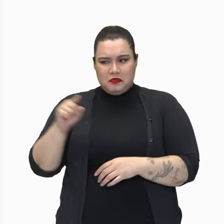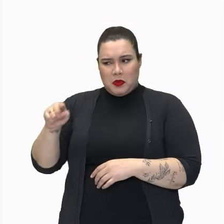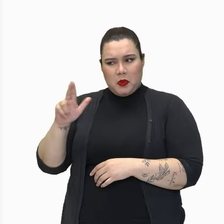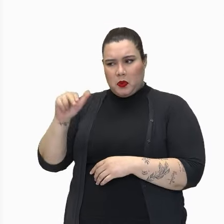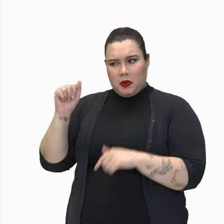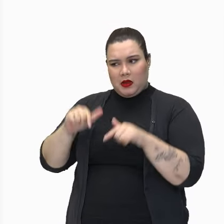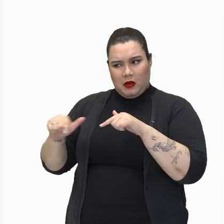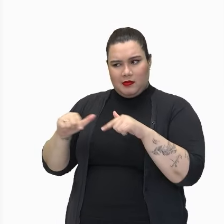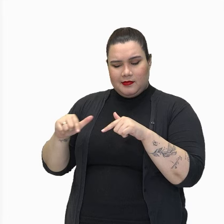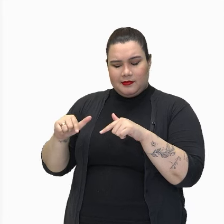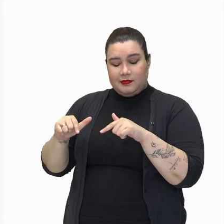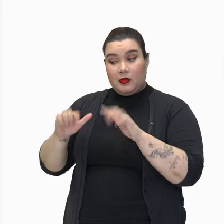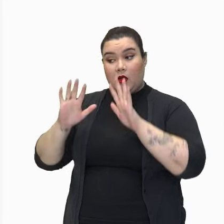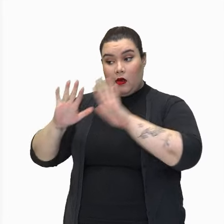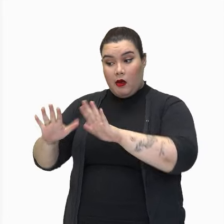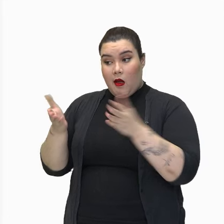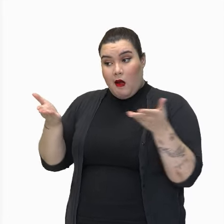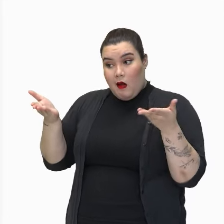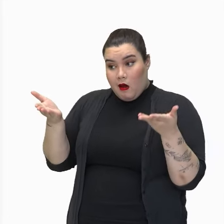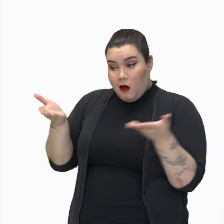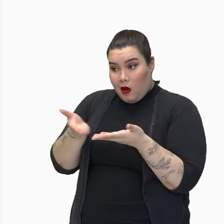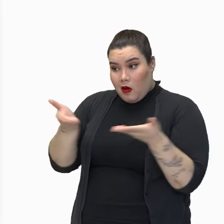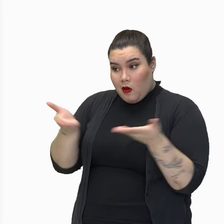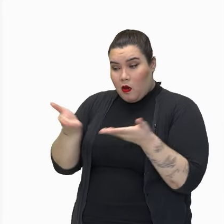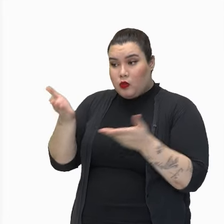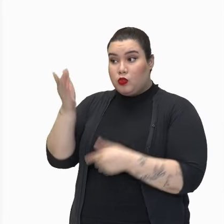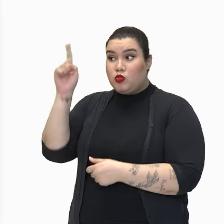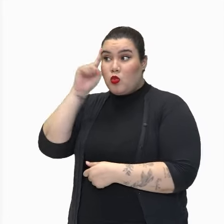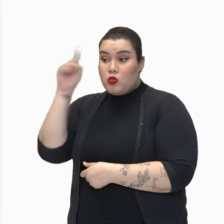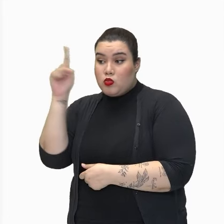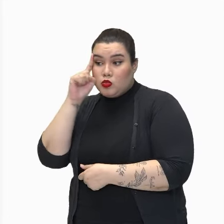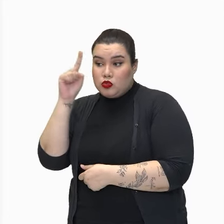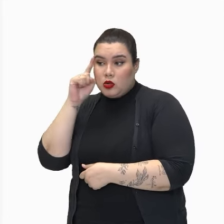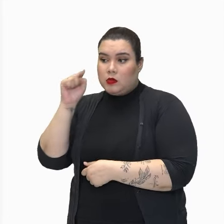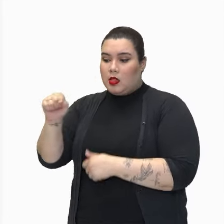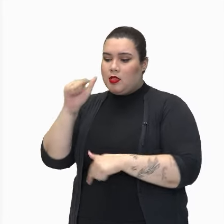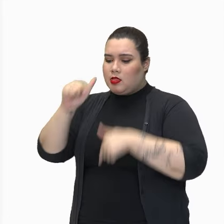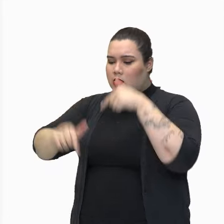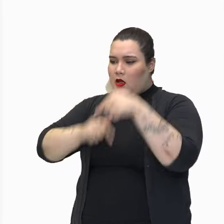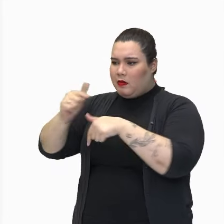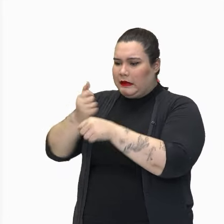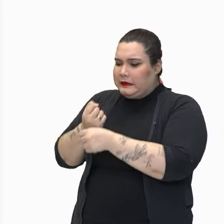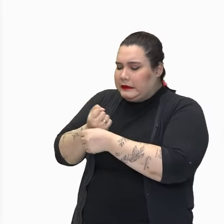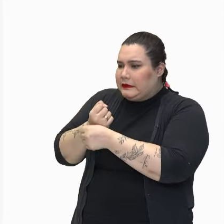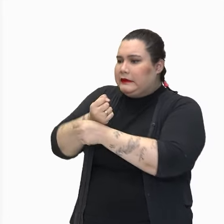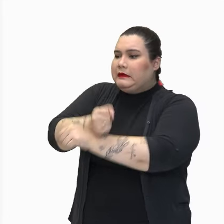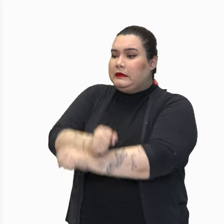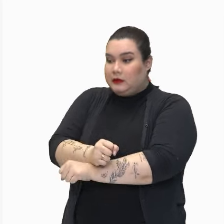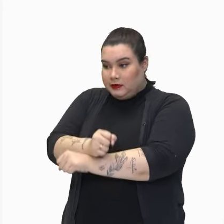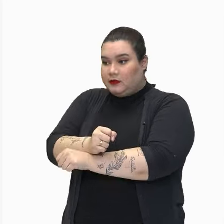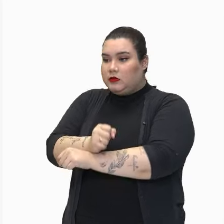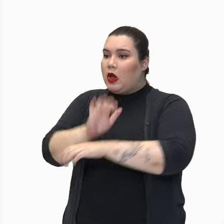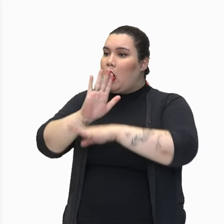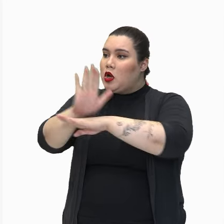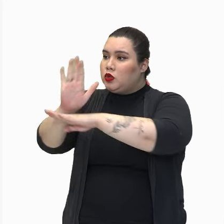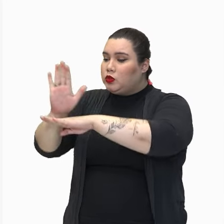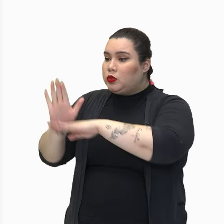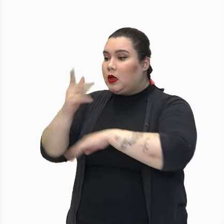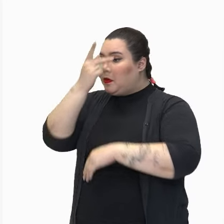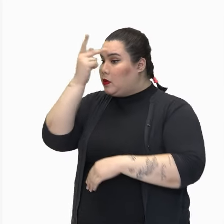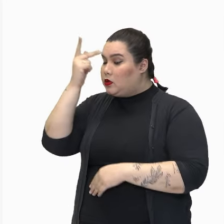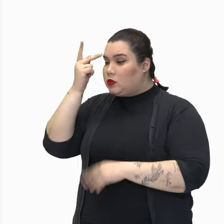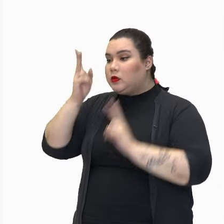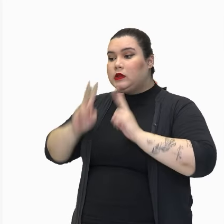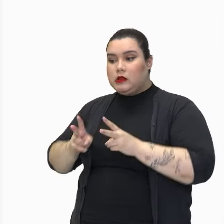Pois, agora por diante, cada dia de Deus, você deve trabalhar por três e ajudar os outros sempre que